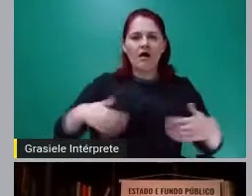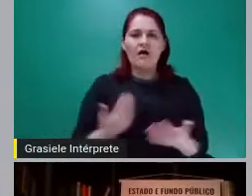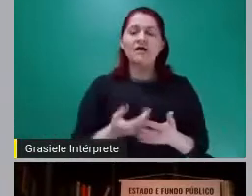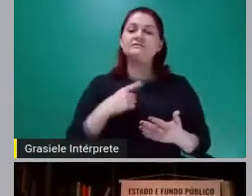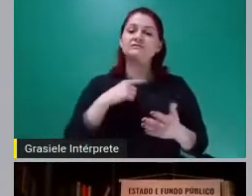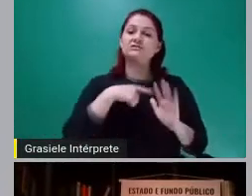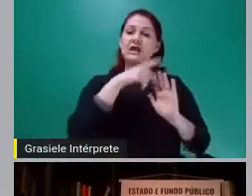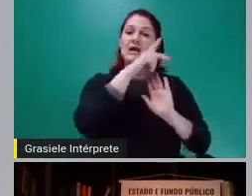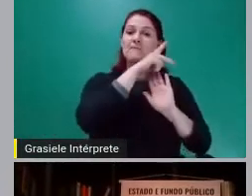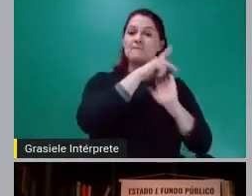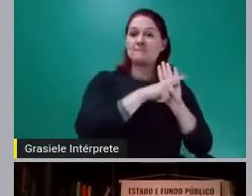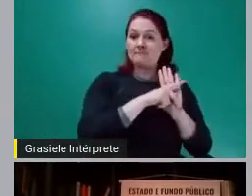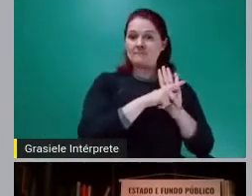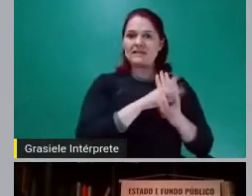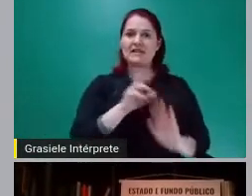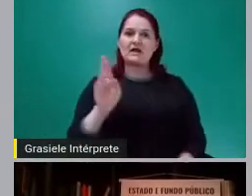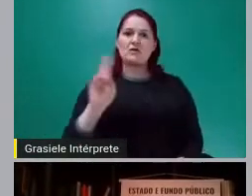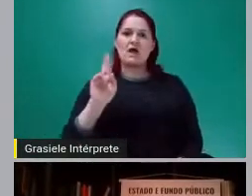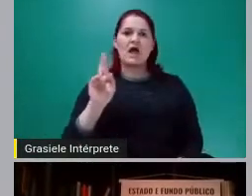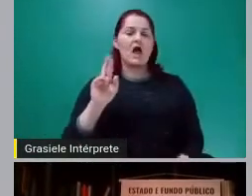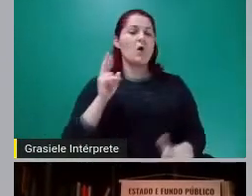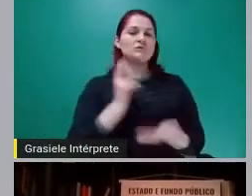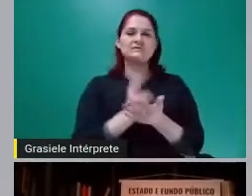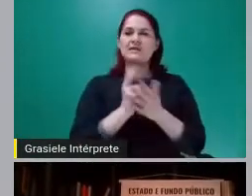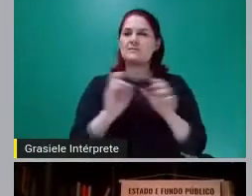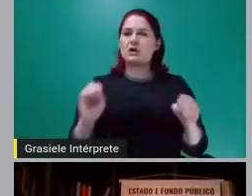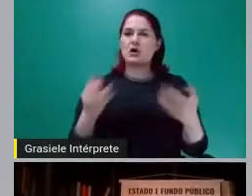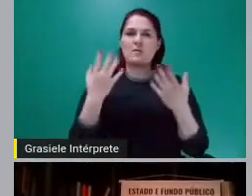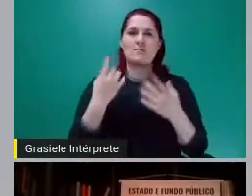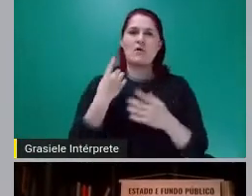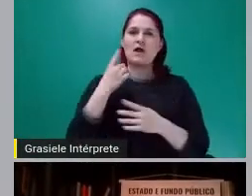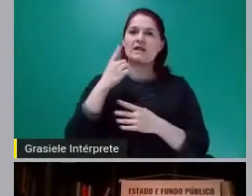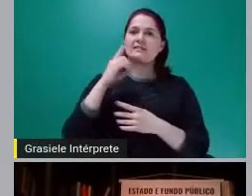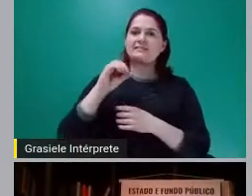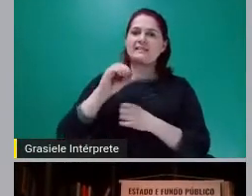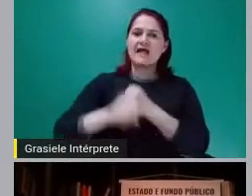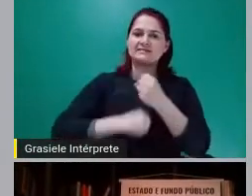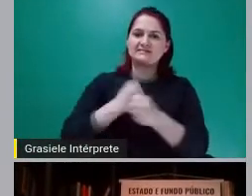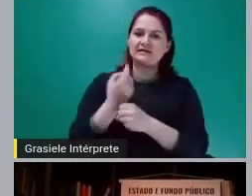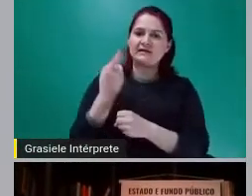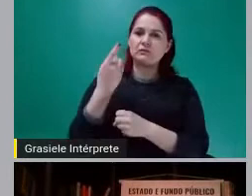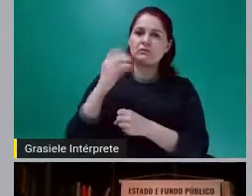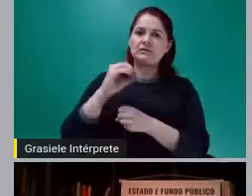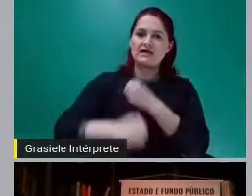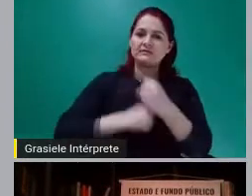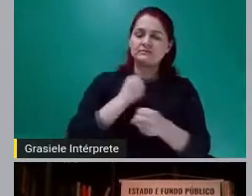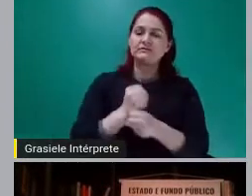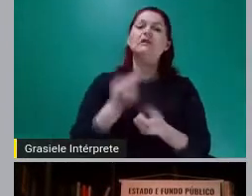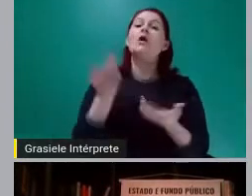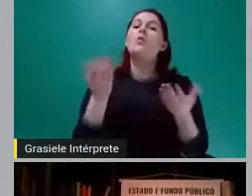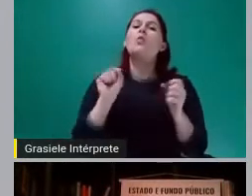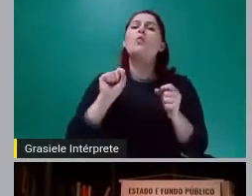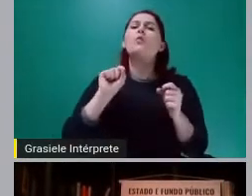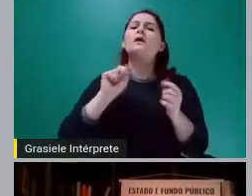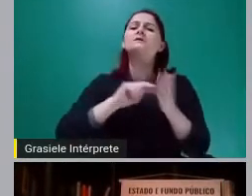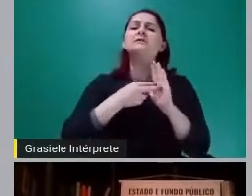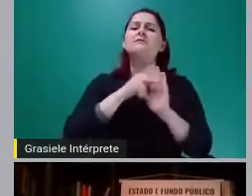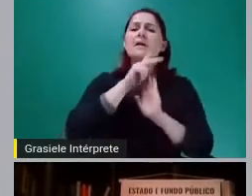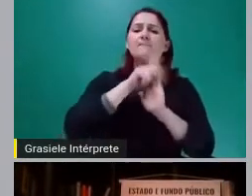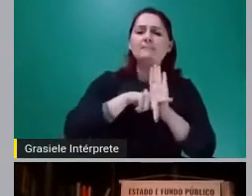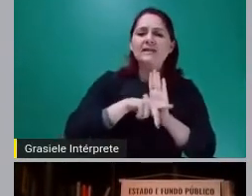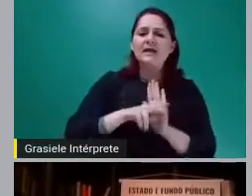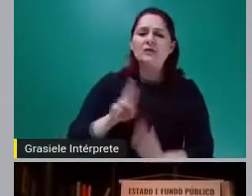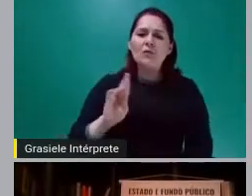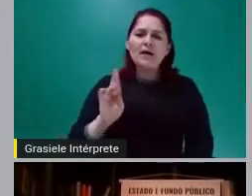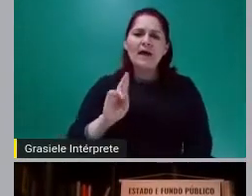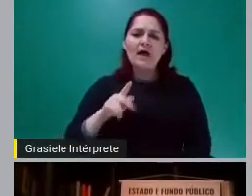década de plano real era uma verdadeira comemoração. Porque o que é o plano real? É o padrão monetário que